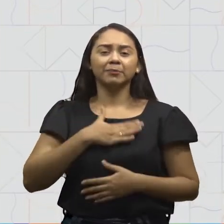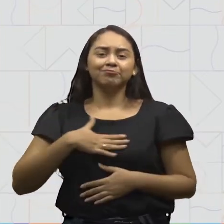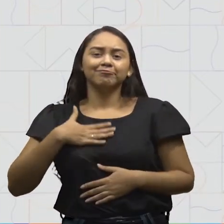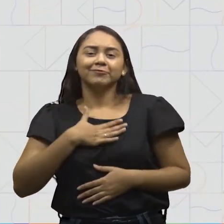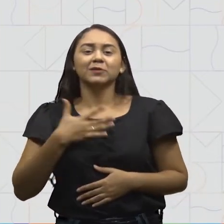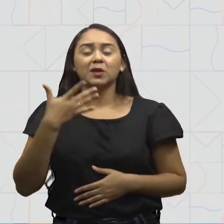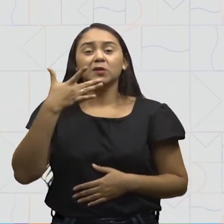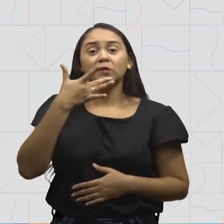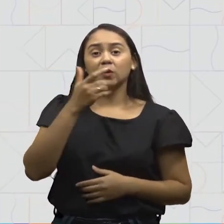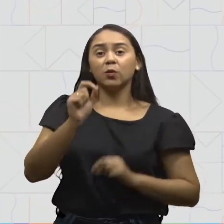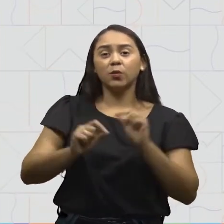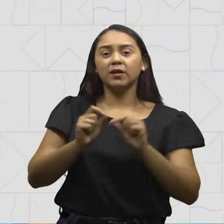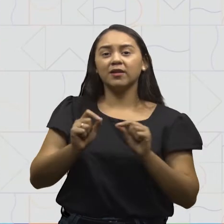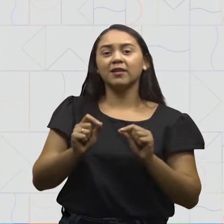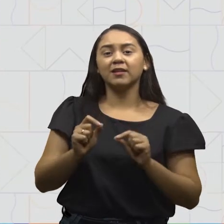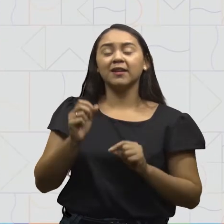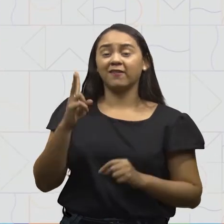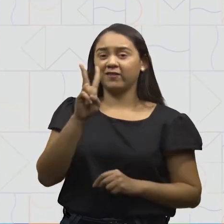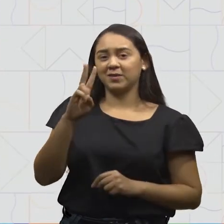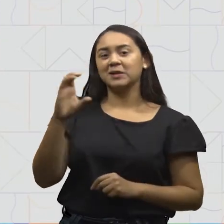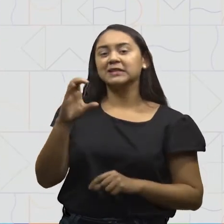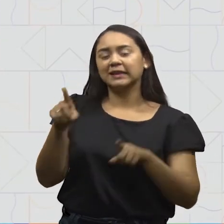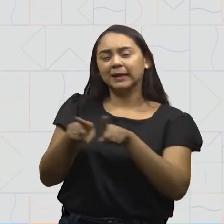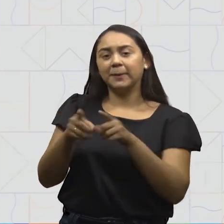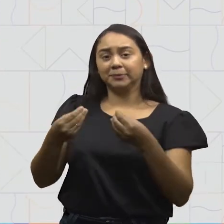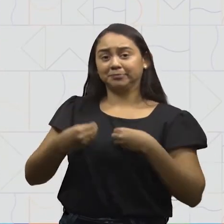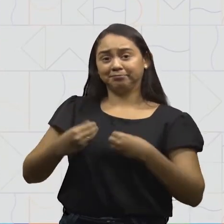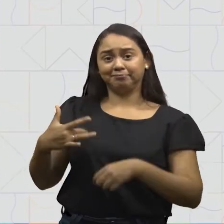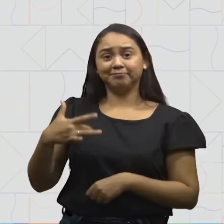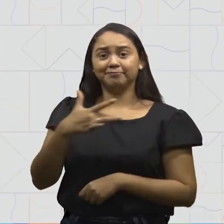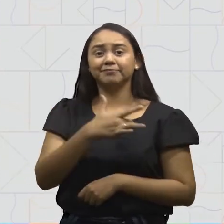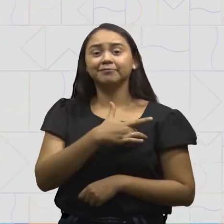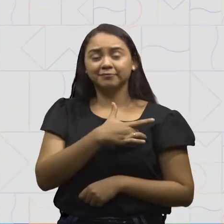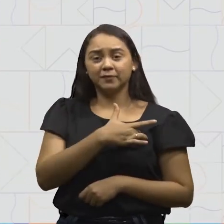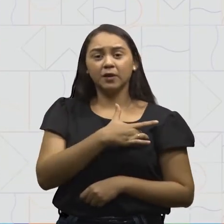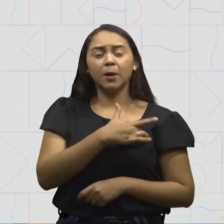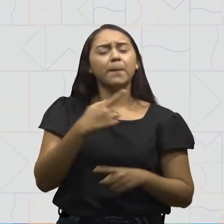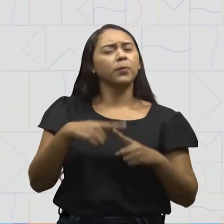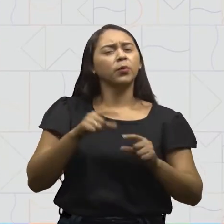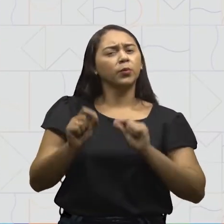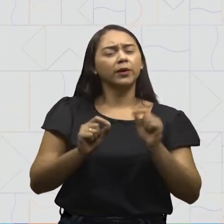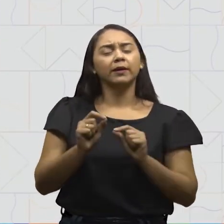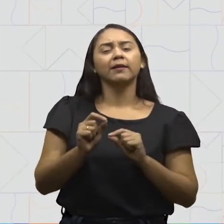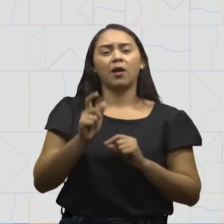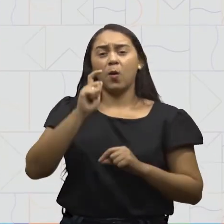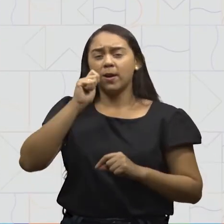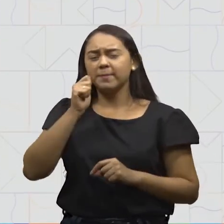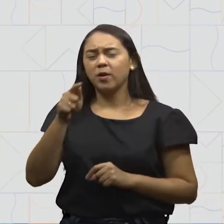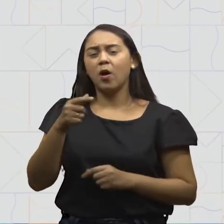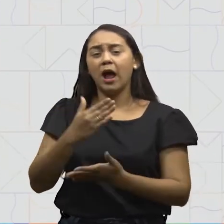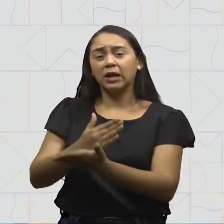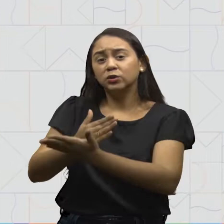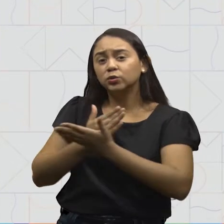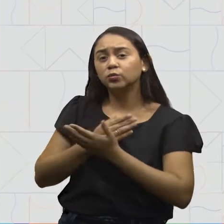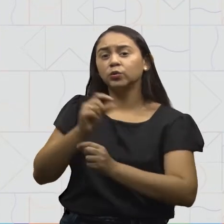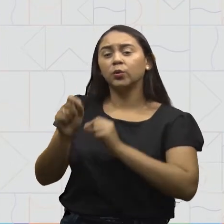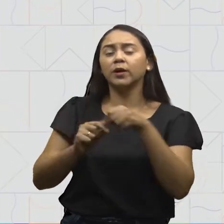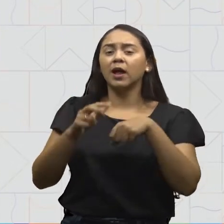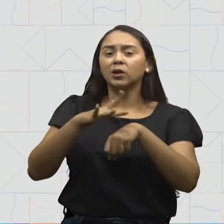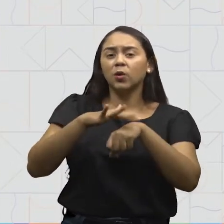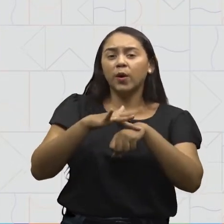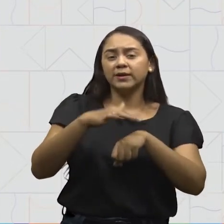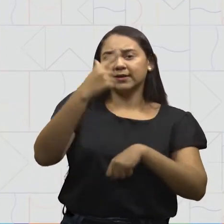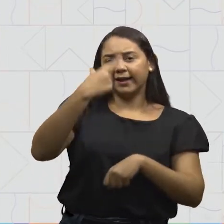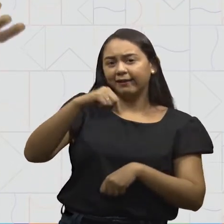satisfeitos e com bastante vitamina C. Afinal, o limão é um forte aliado contra